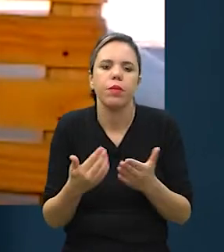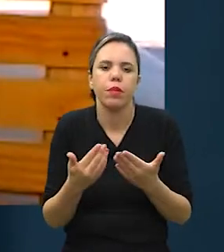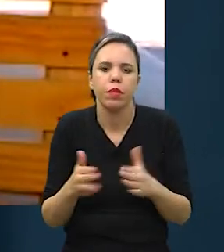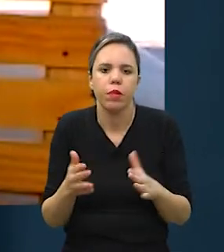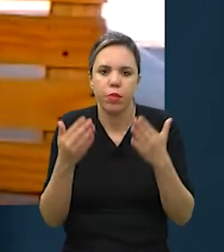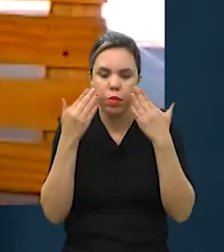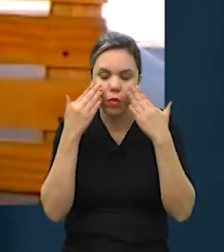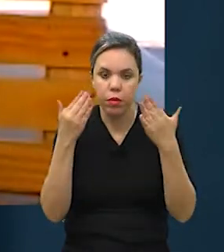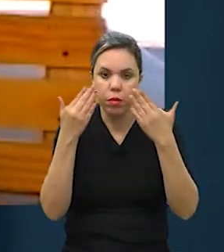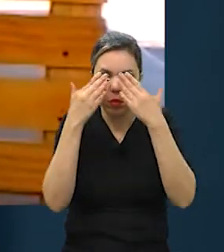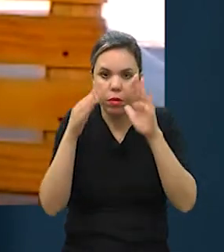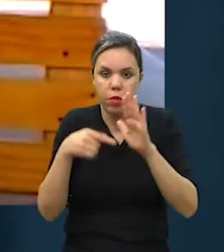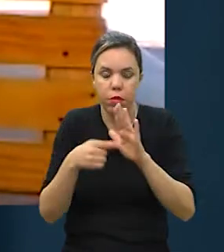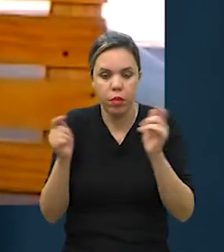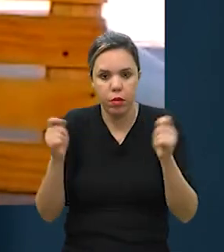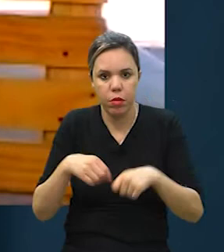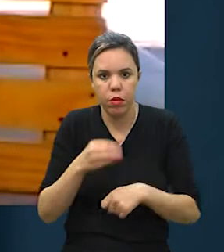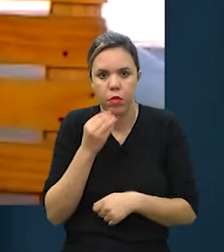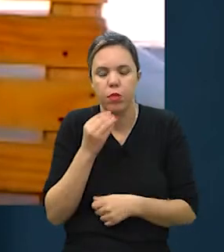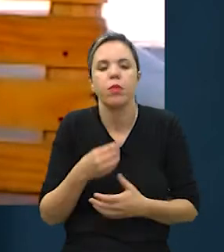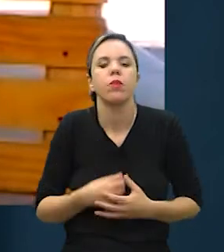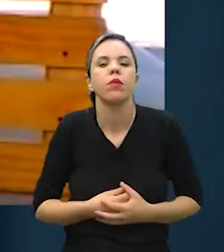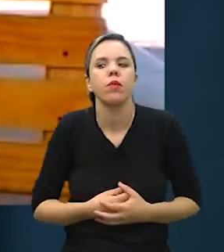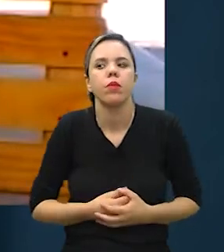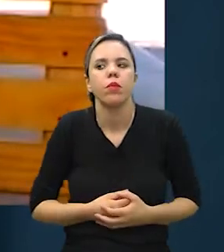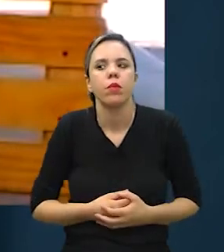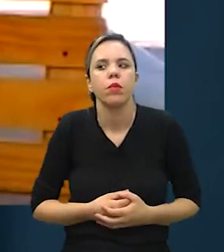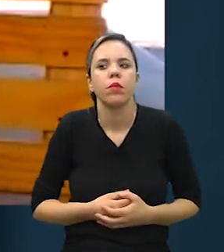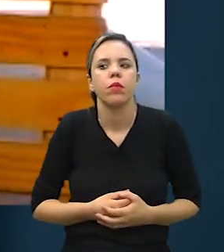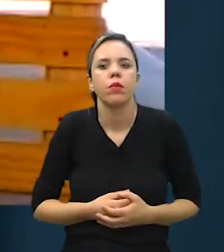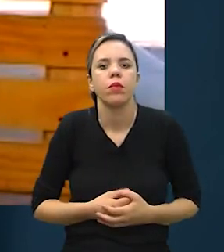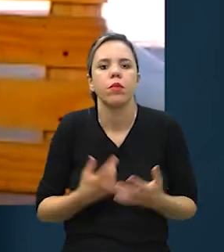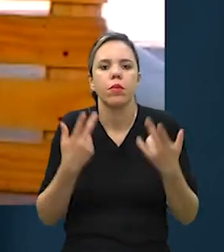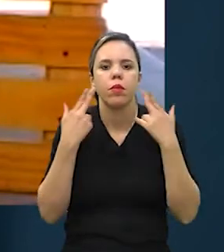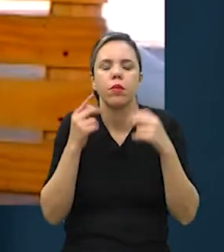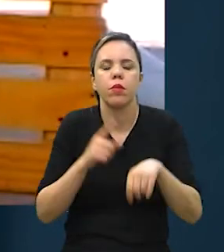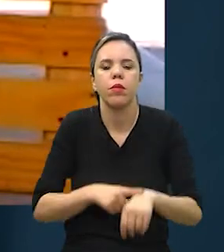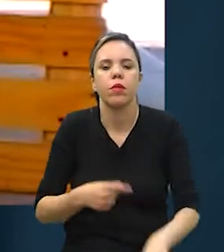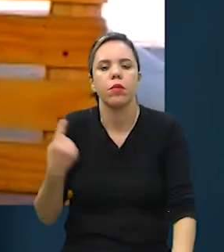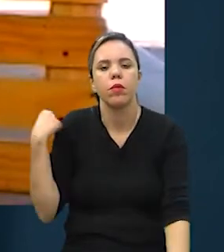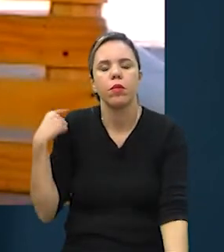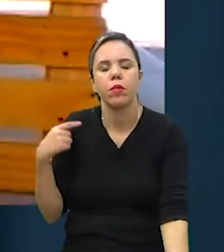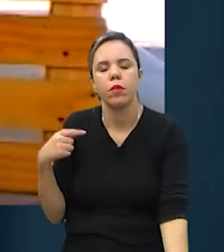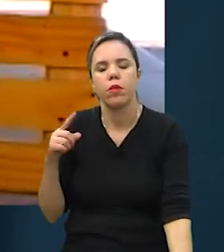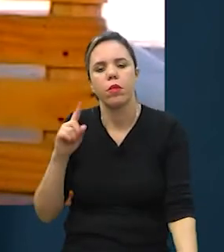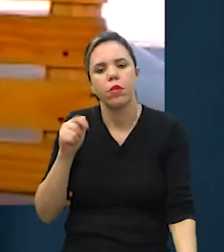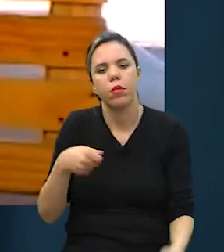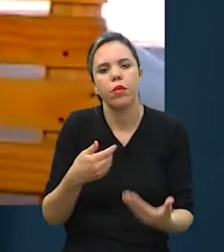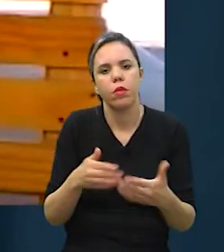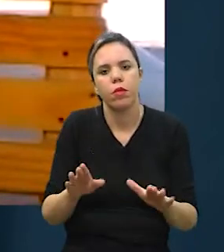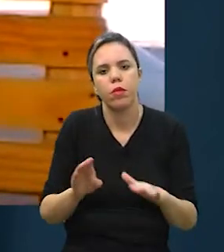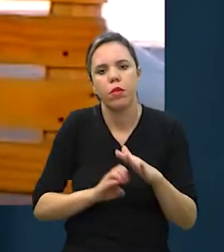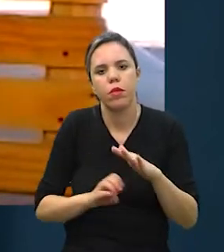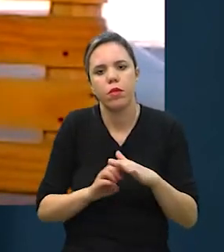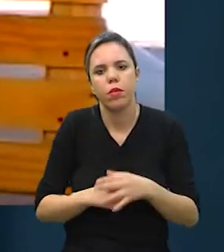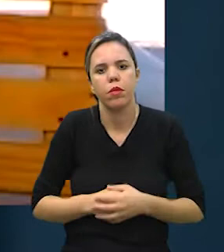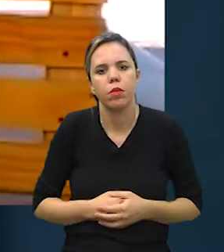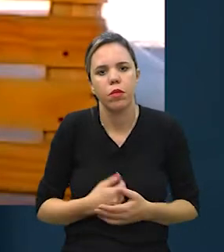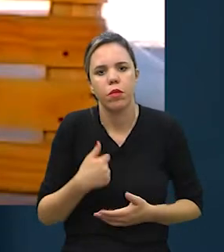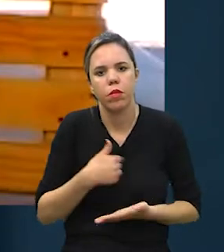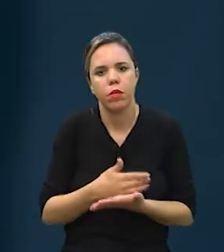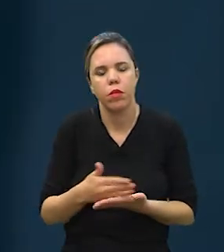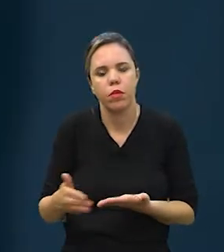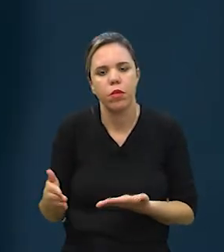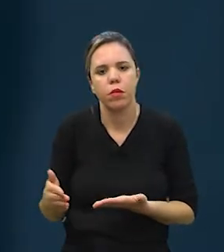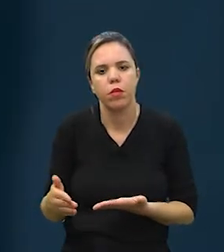abriu os nossos olhos para essa possibilidade. No momento que a gente decidiu abrir a